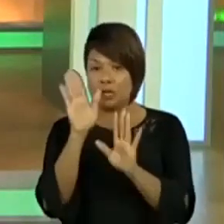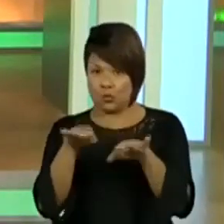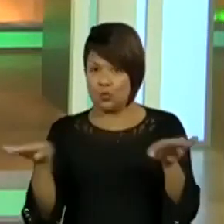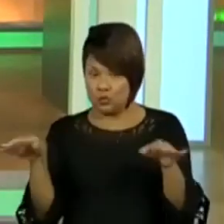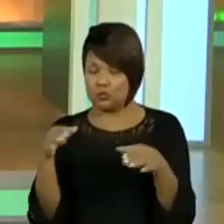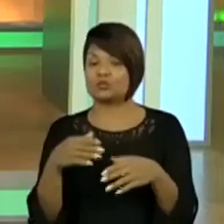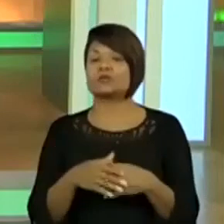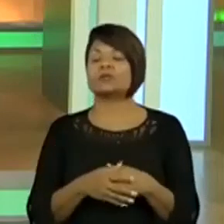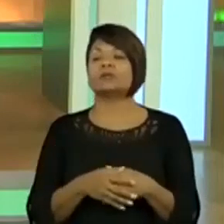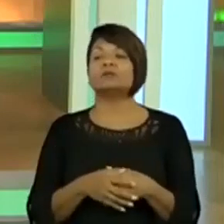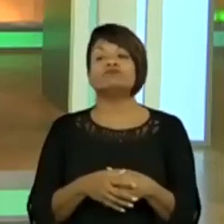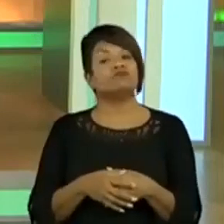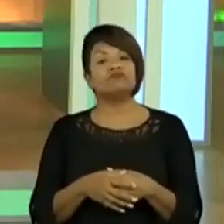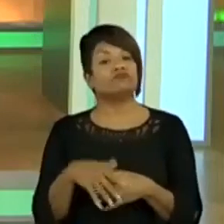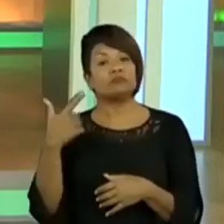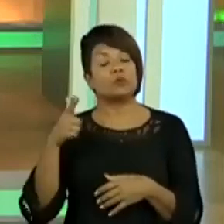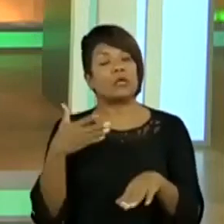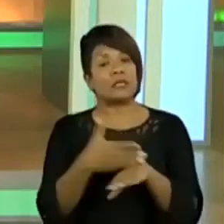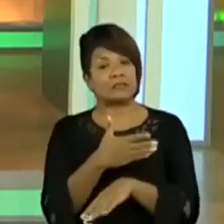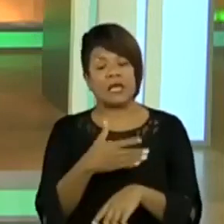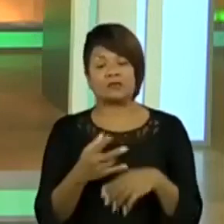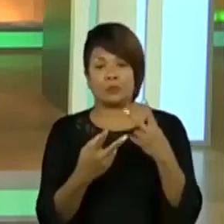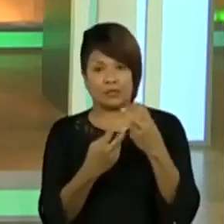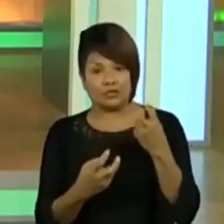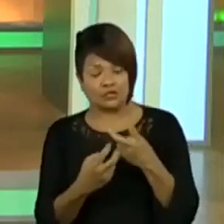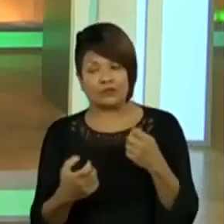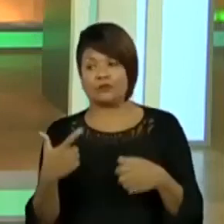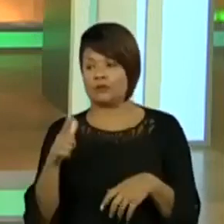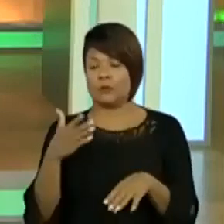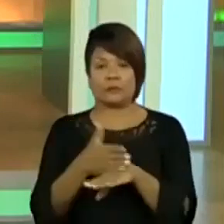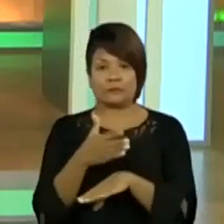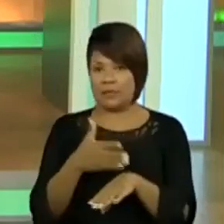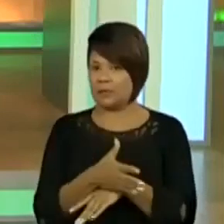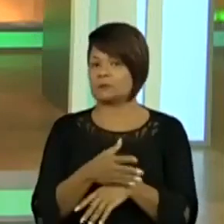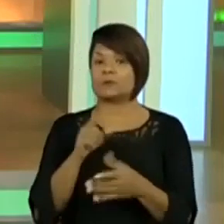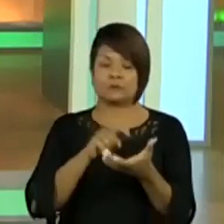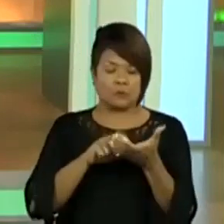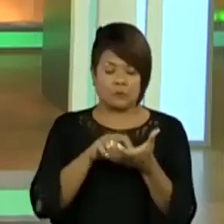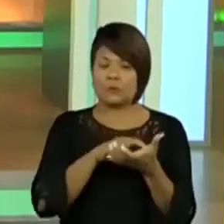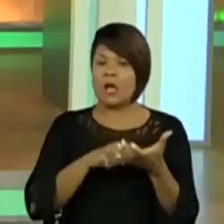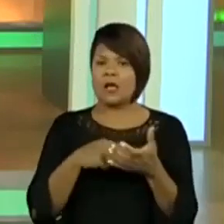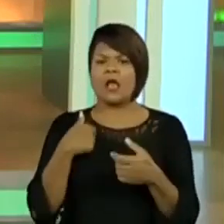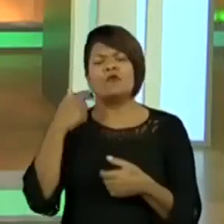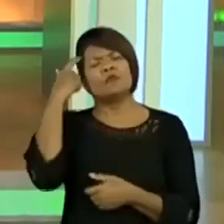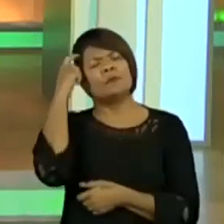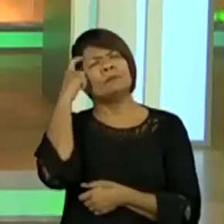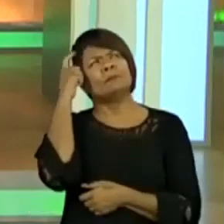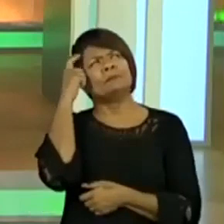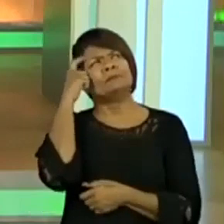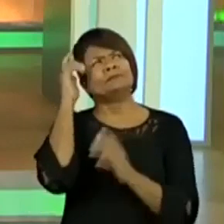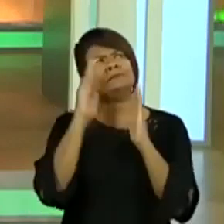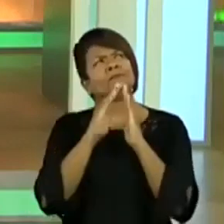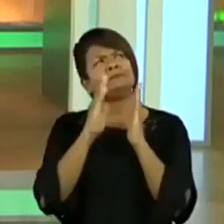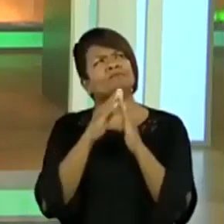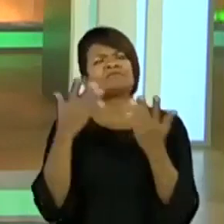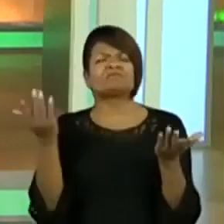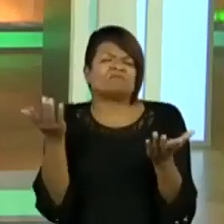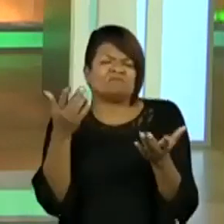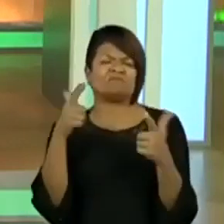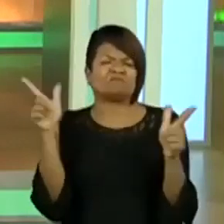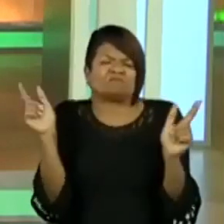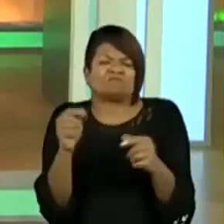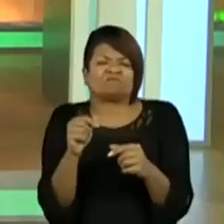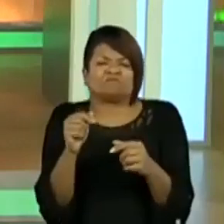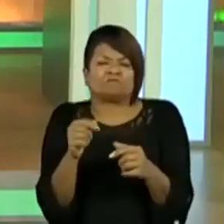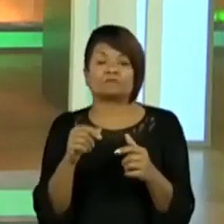não têm acesso ao aplicativo, não têm acesso à televisão. Aí eu fico lá em casa pensando, meu, como que eu vou levar? Eu não posso simplesmente falar, já que eles não têm, não.